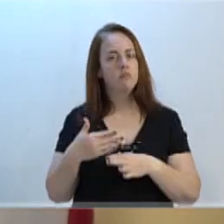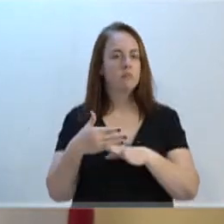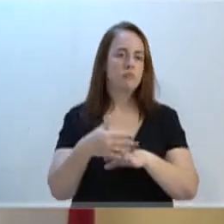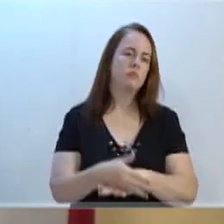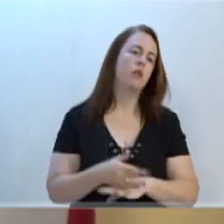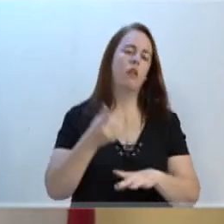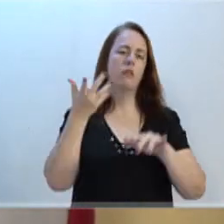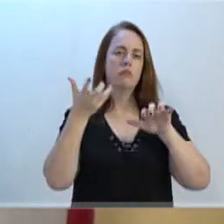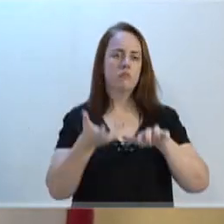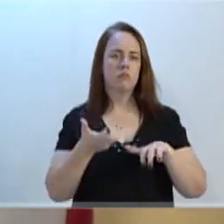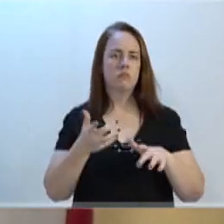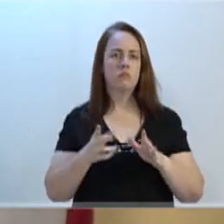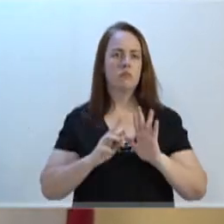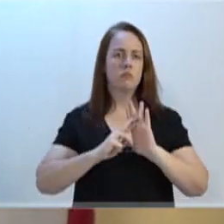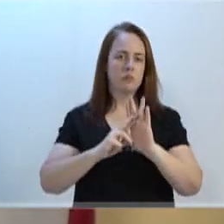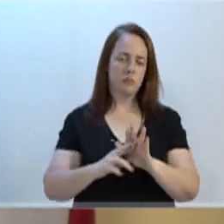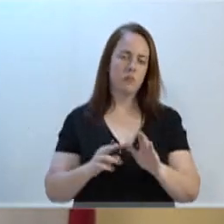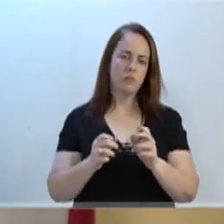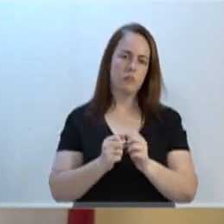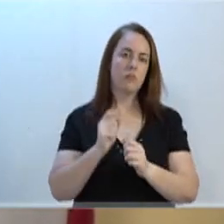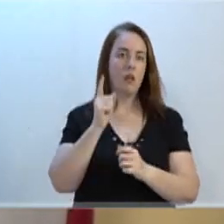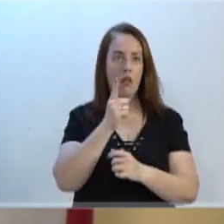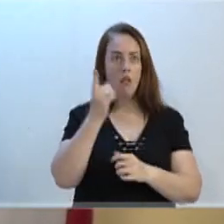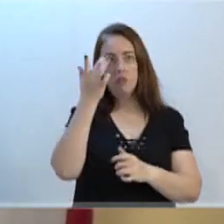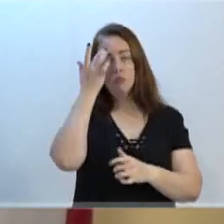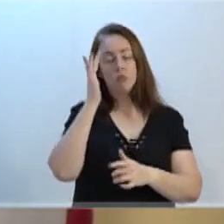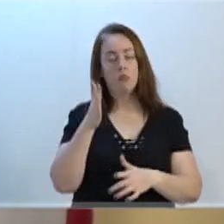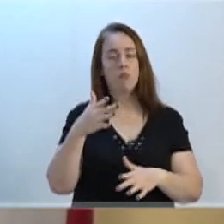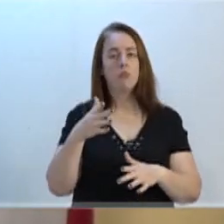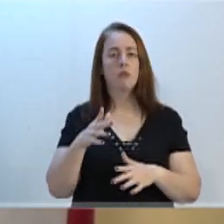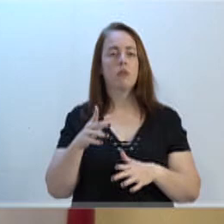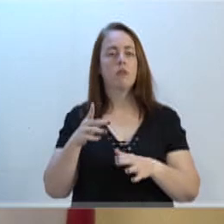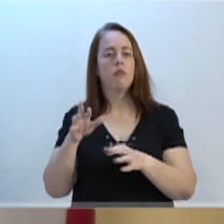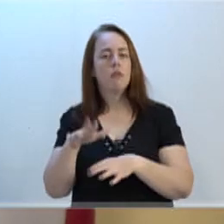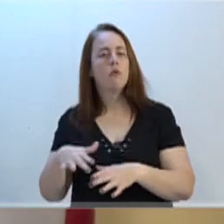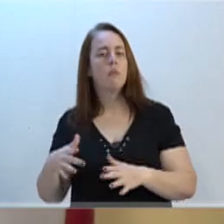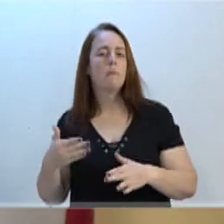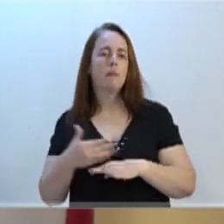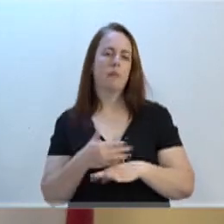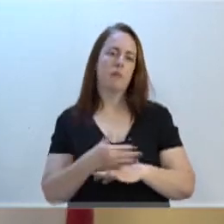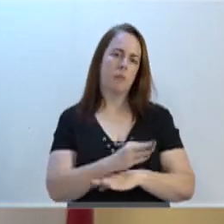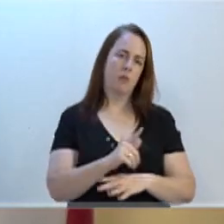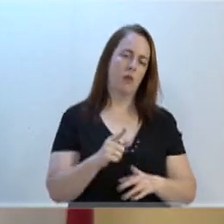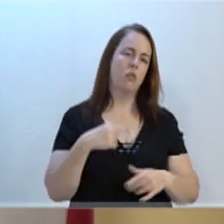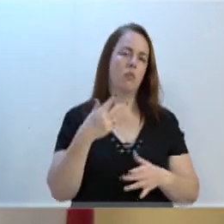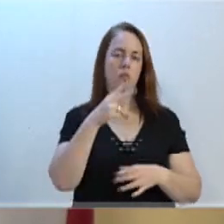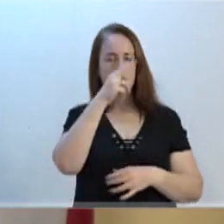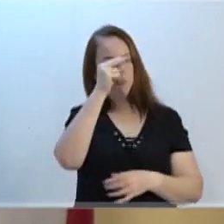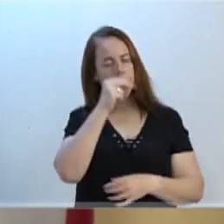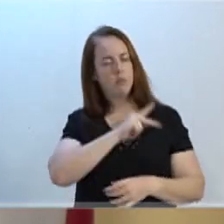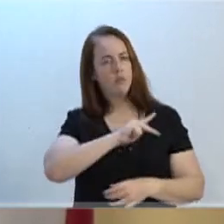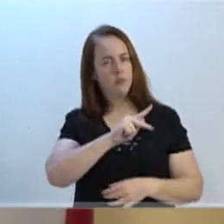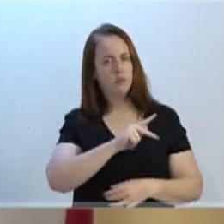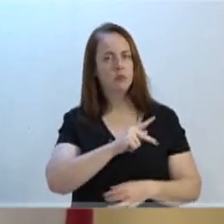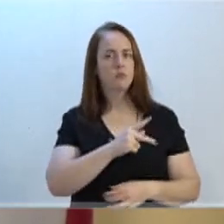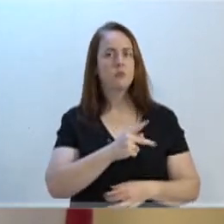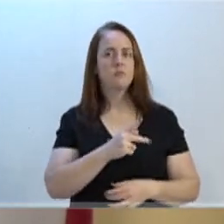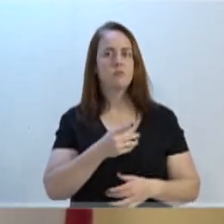Brasília, como Brasília não sabe que Vila Itopava faz parte, o prefeito municipal, eleito governo,